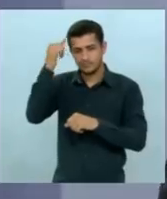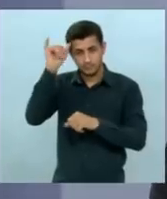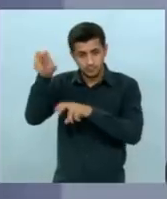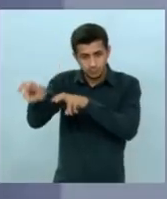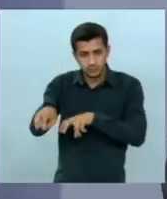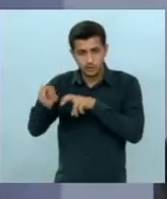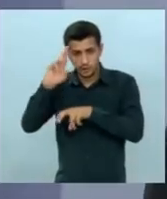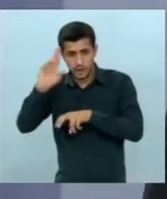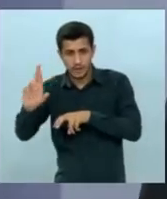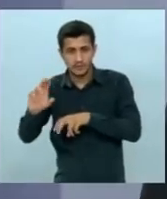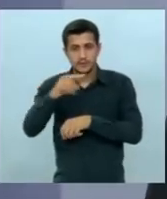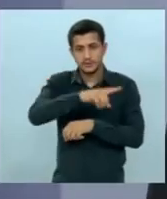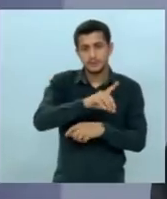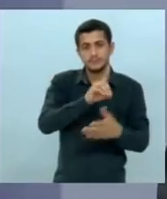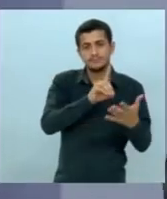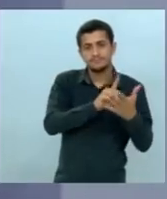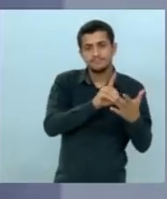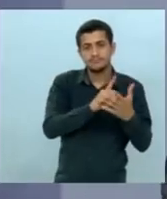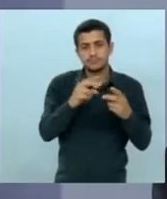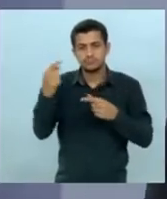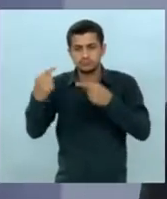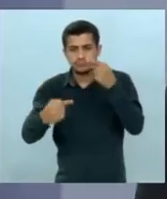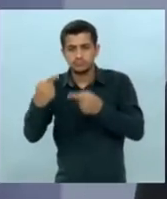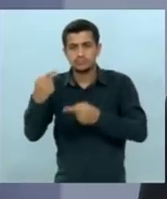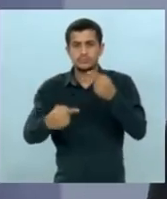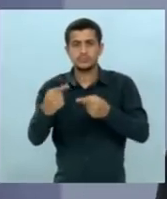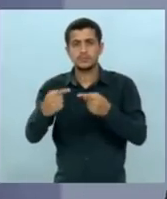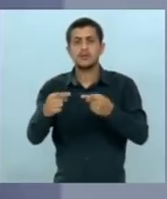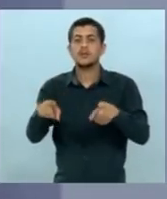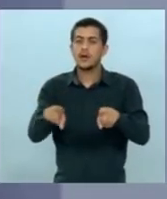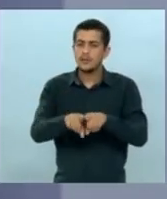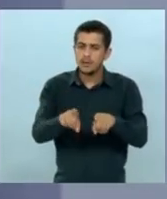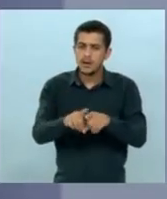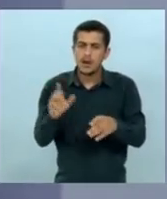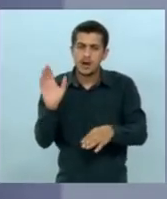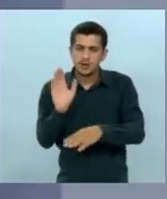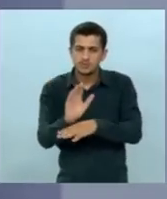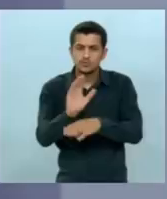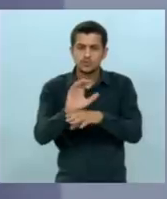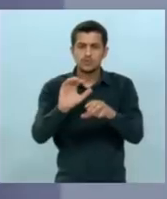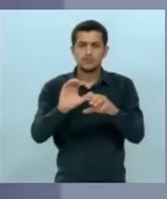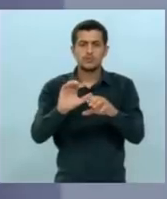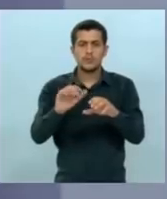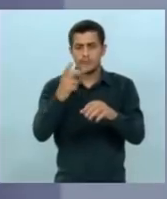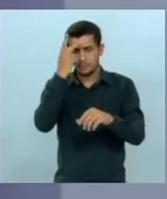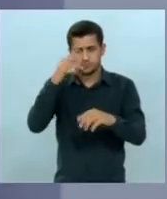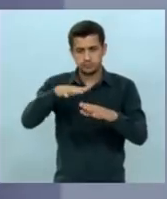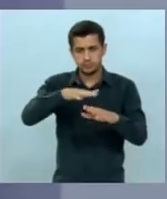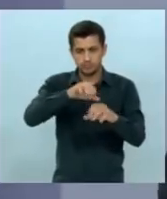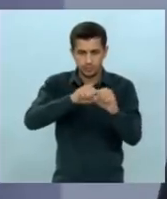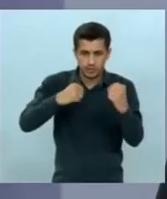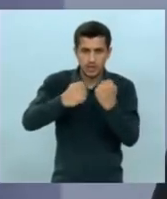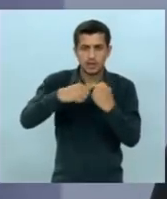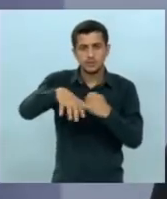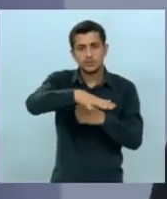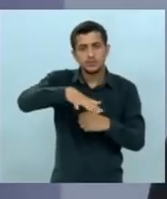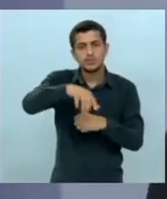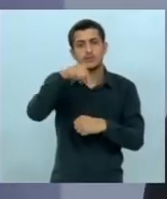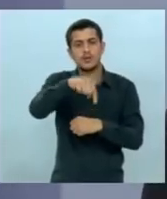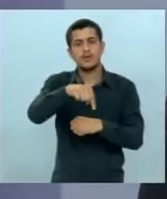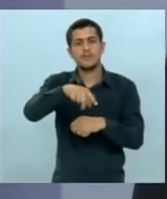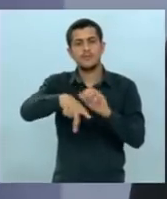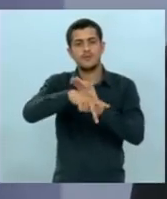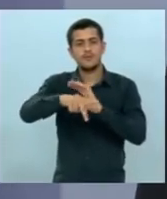indígenas. Fizemos o PROACIN, que o Programa de Apoio às Comunidades Indígenas, que levou sementes, assistência técnica, tratores,